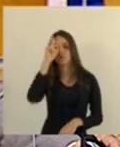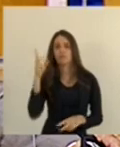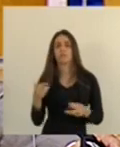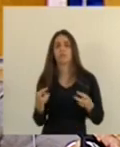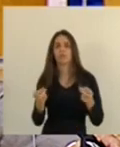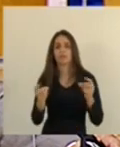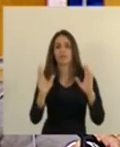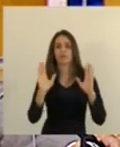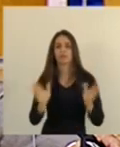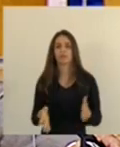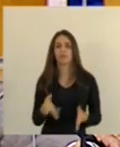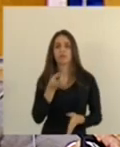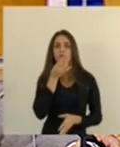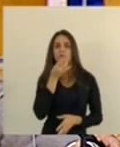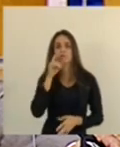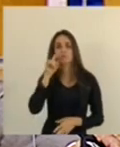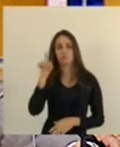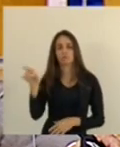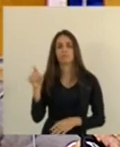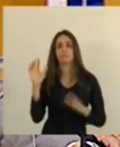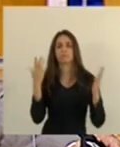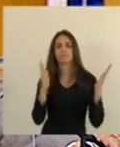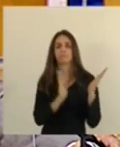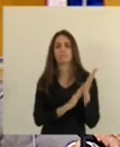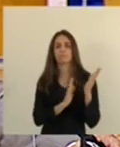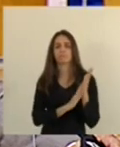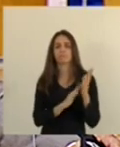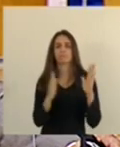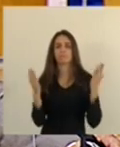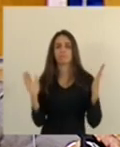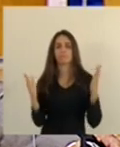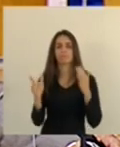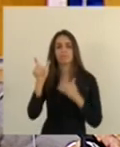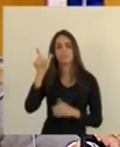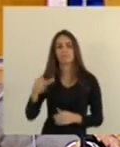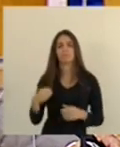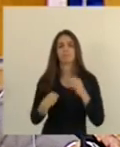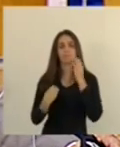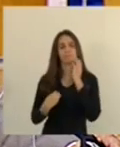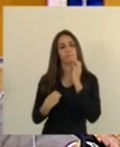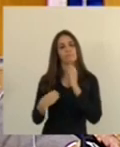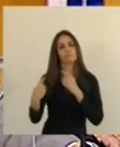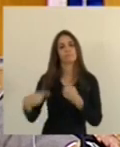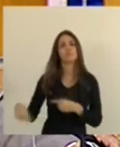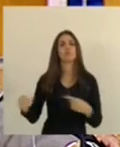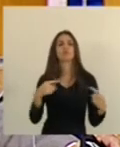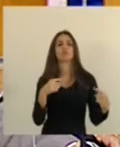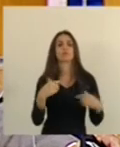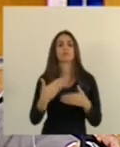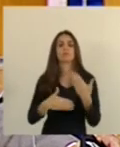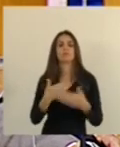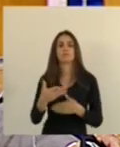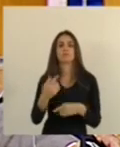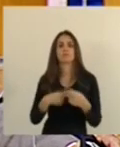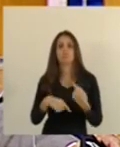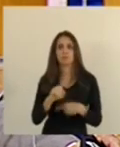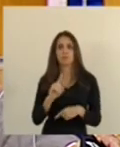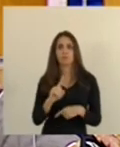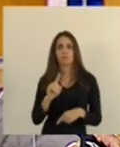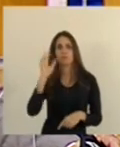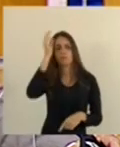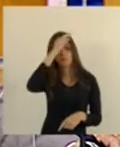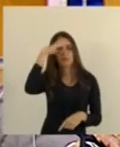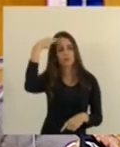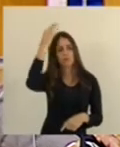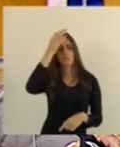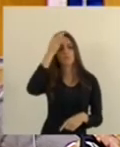já em Cachoeiro do Itapemirim parabéns pela existência do senhor na política e no desenvolvimento do Espírito